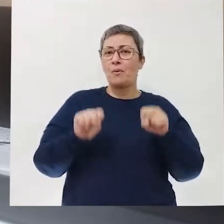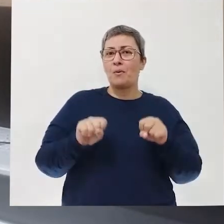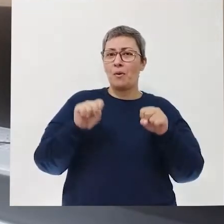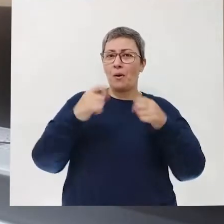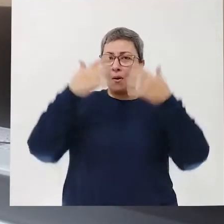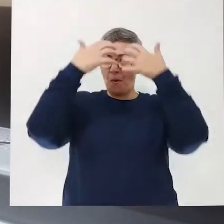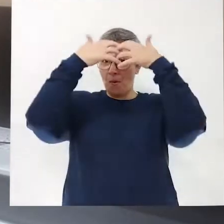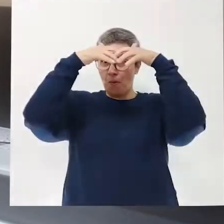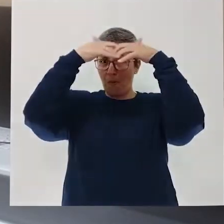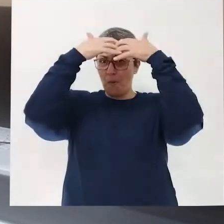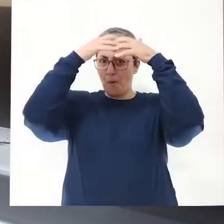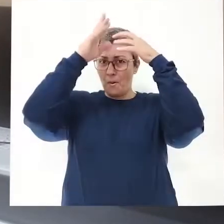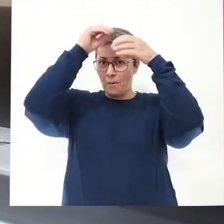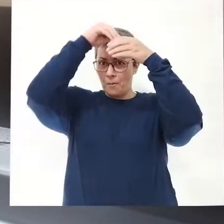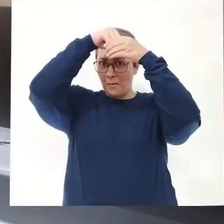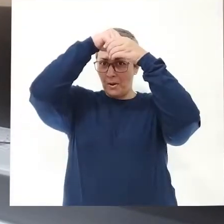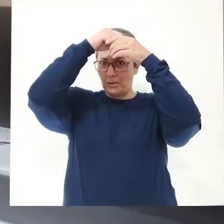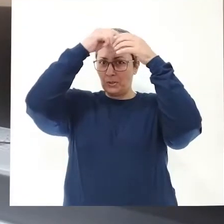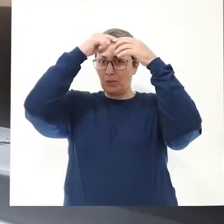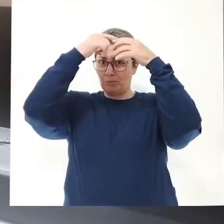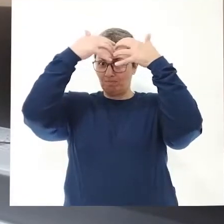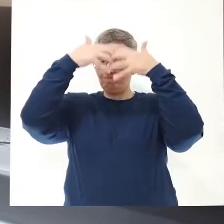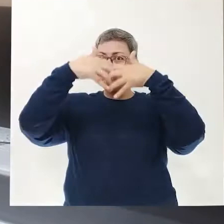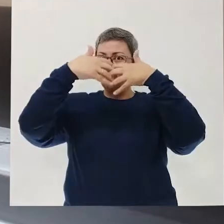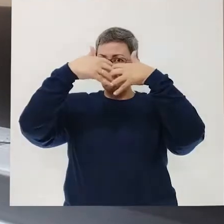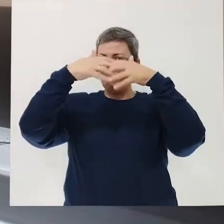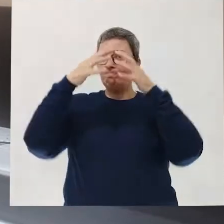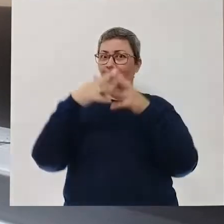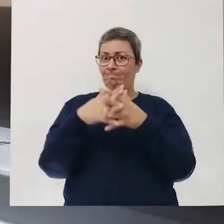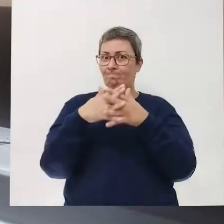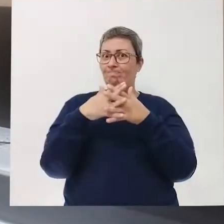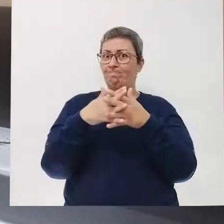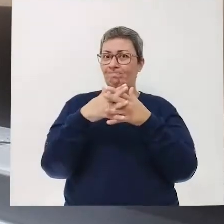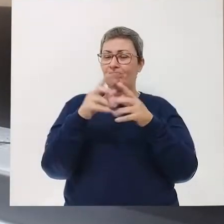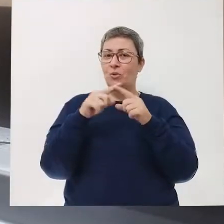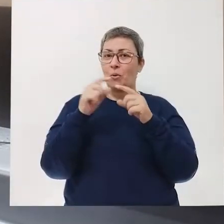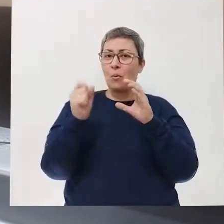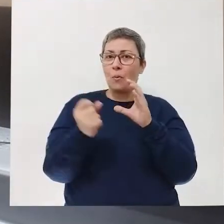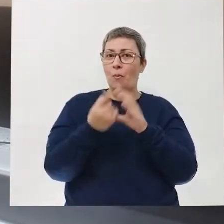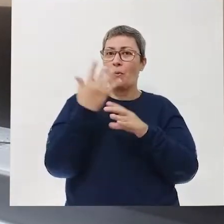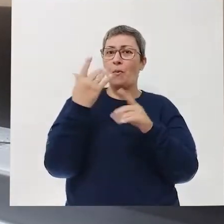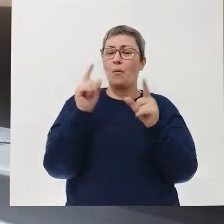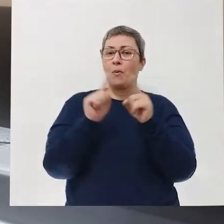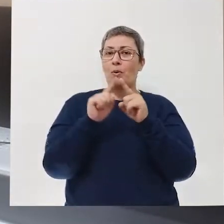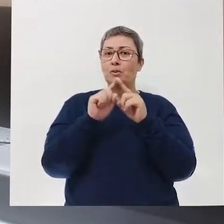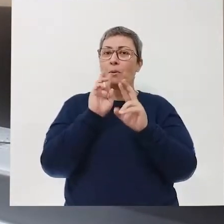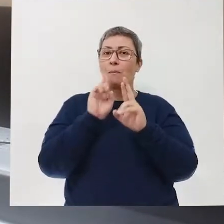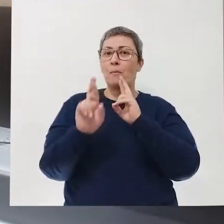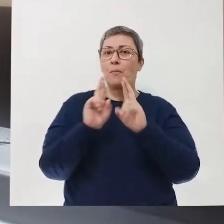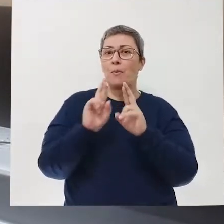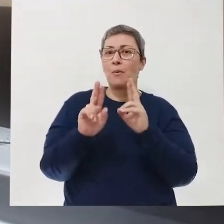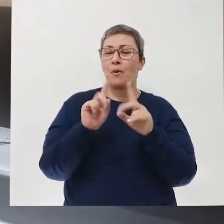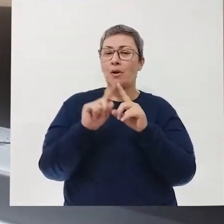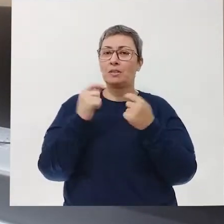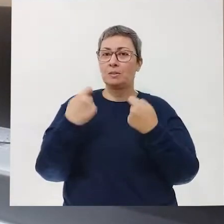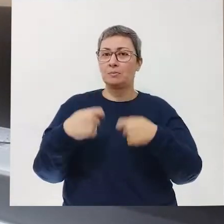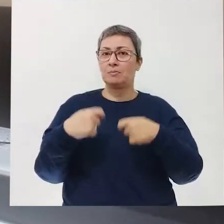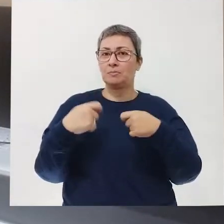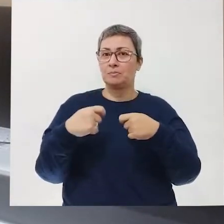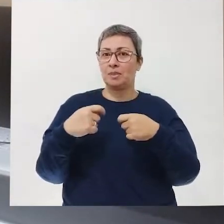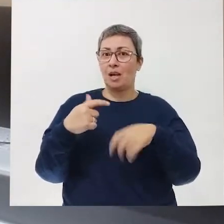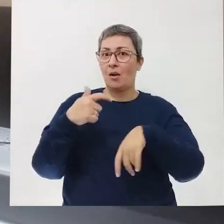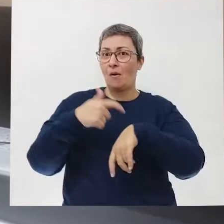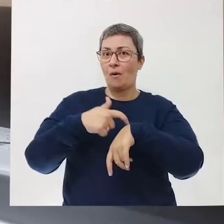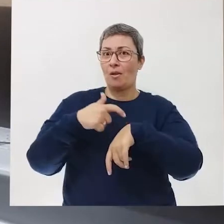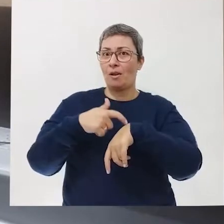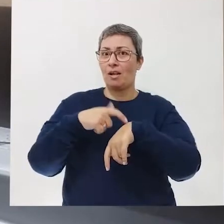neurológico complexo, né? Que emite as respostas necessárias